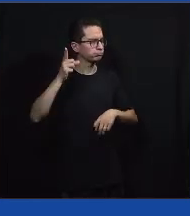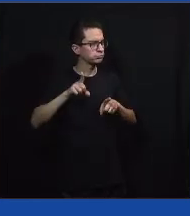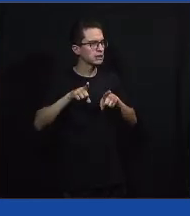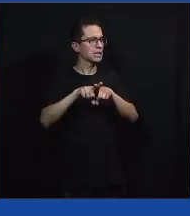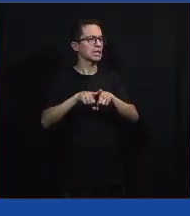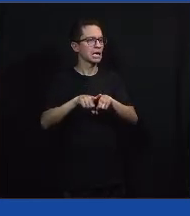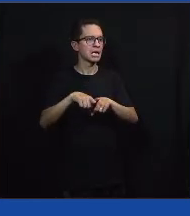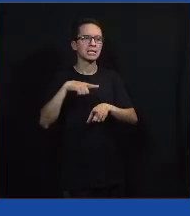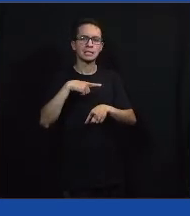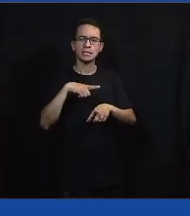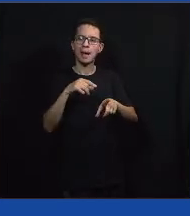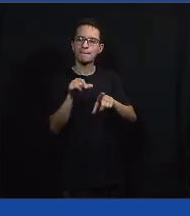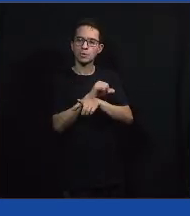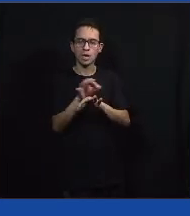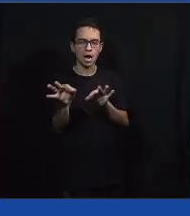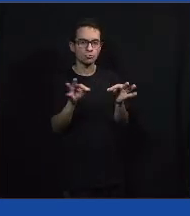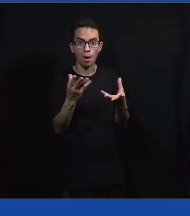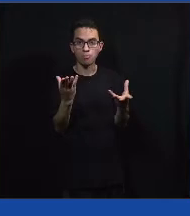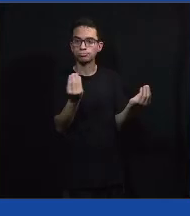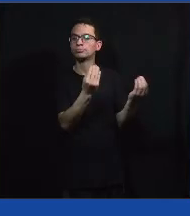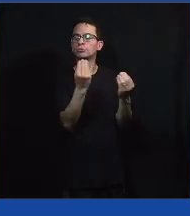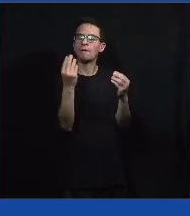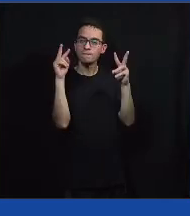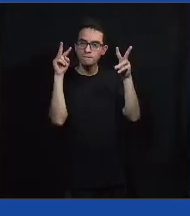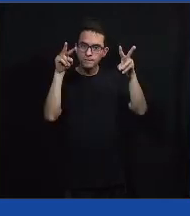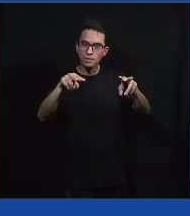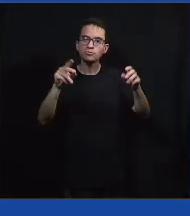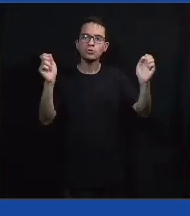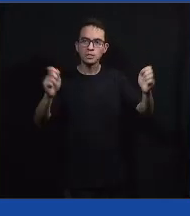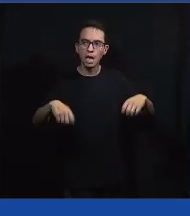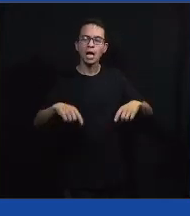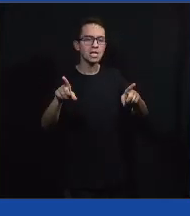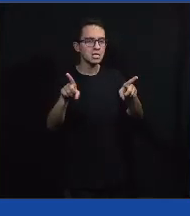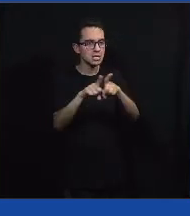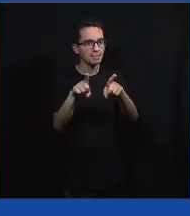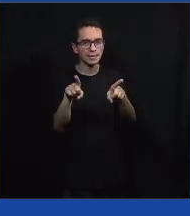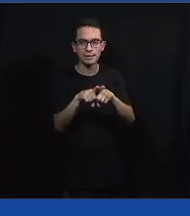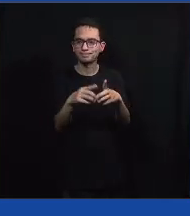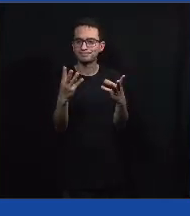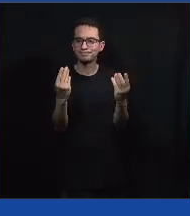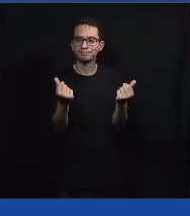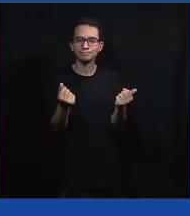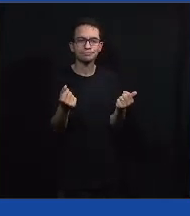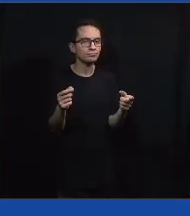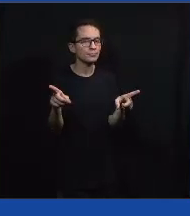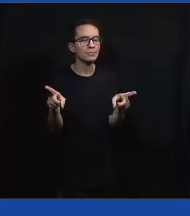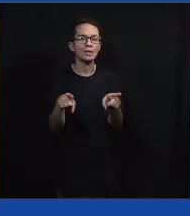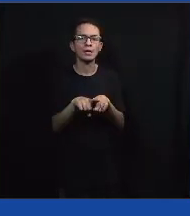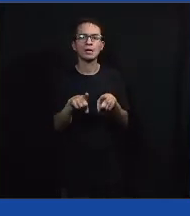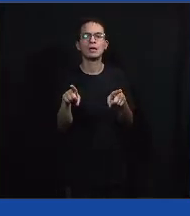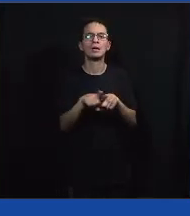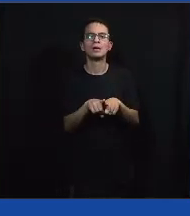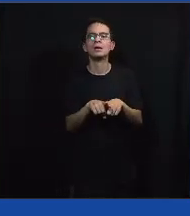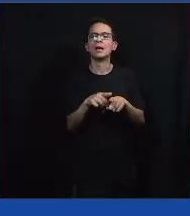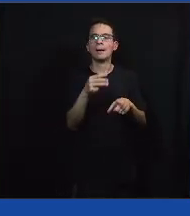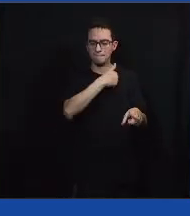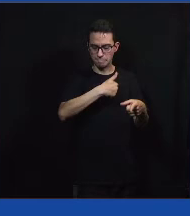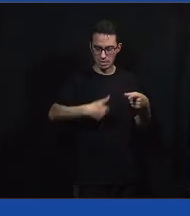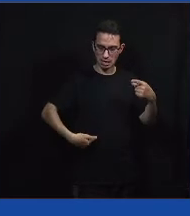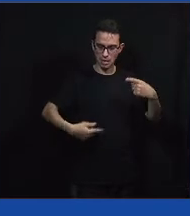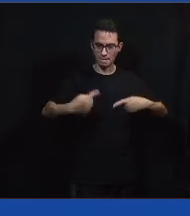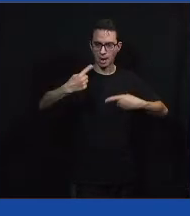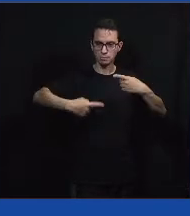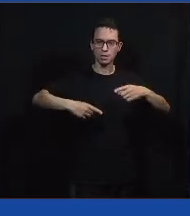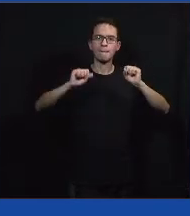projetos e tudo mais. Então, também vejo que tanto a parte do Ministério Público em si